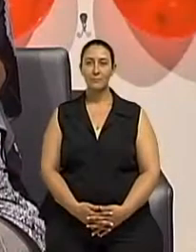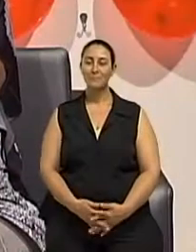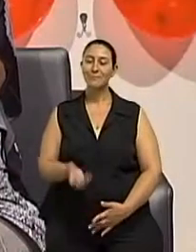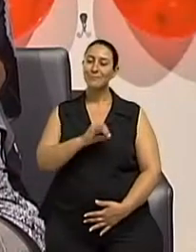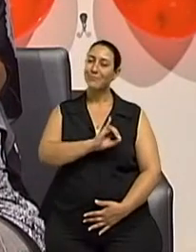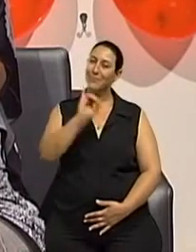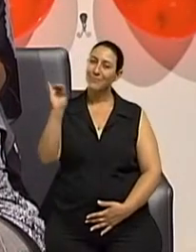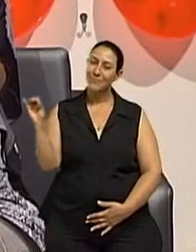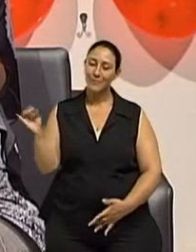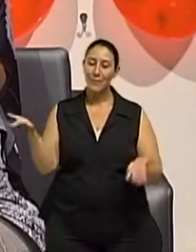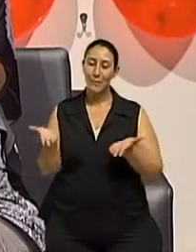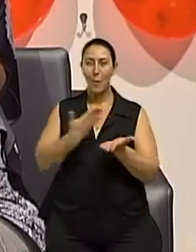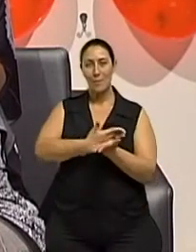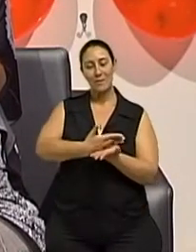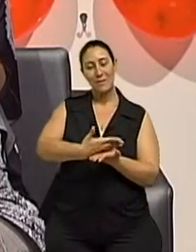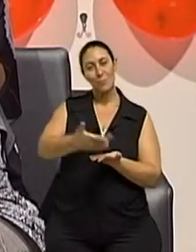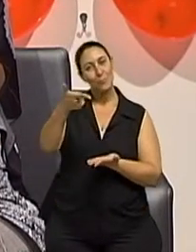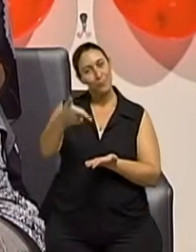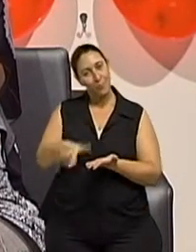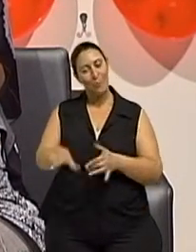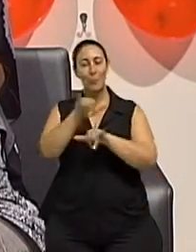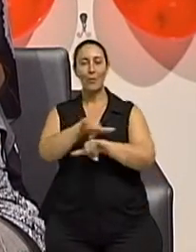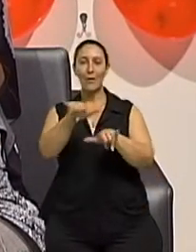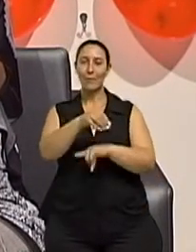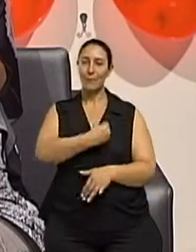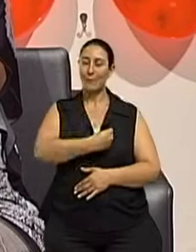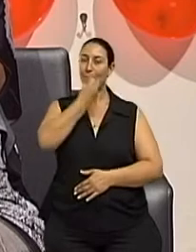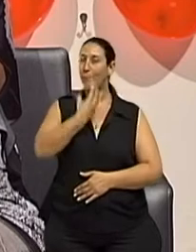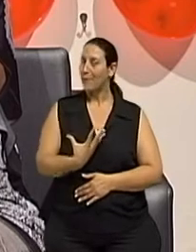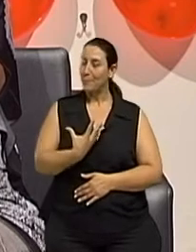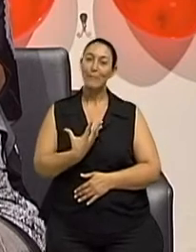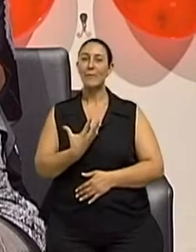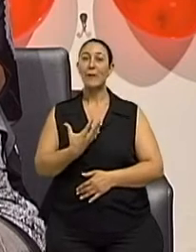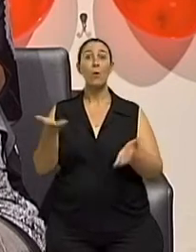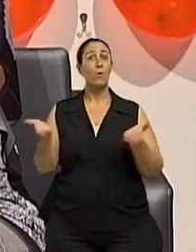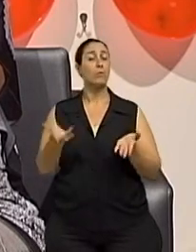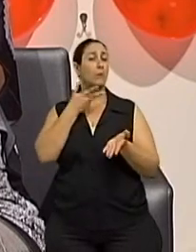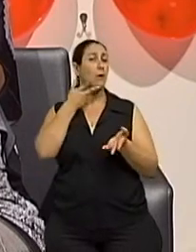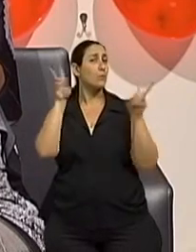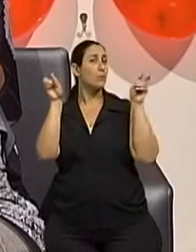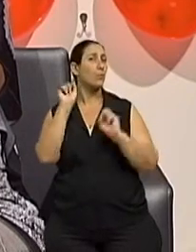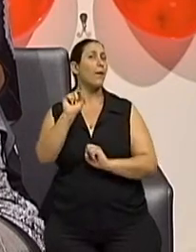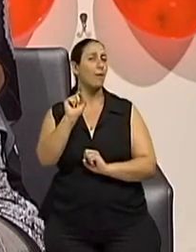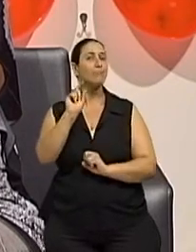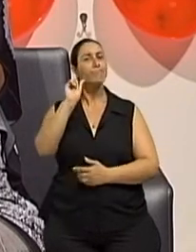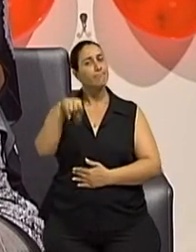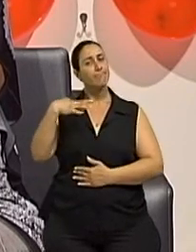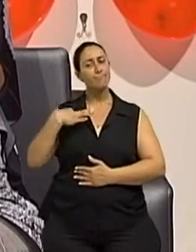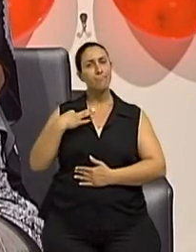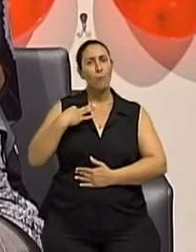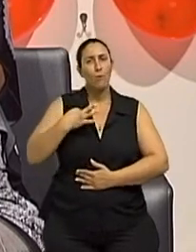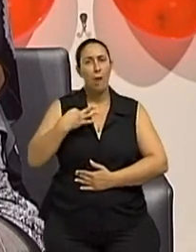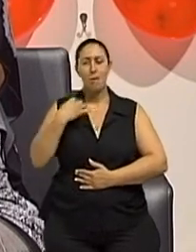Olá, estamos começando mais um Nosso Viva Bem e hoje nós vamos falar sobre a importância do voluntariado na